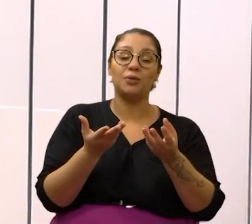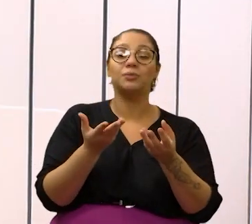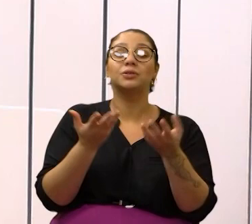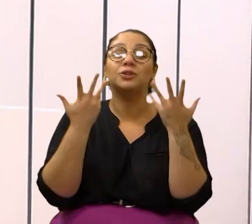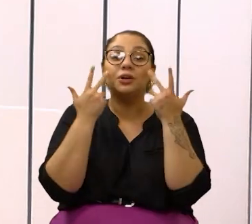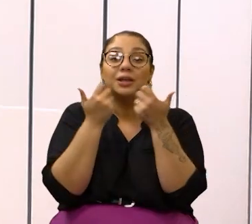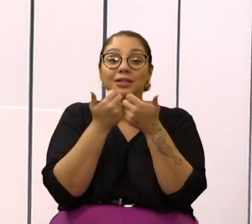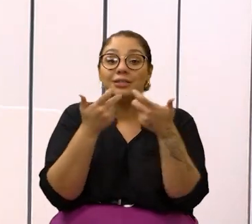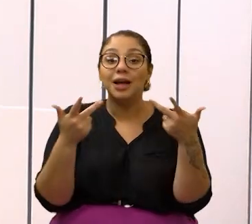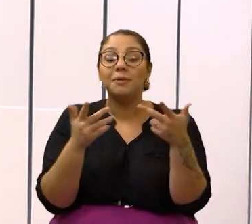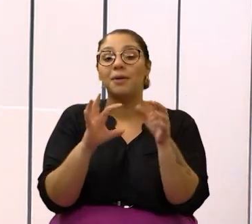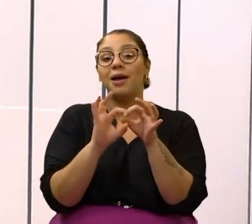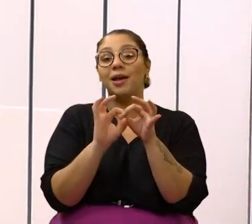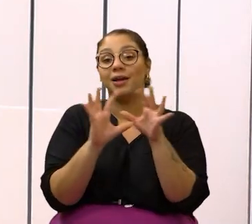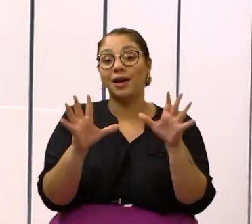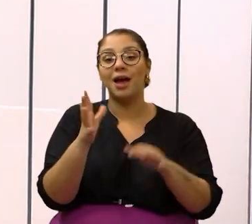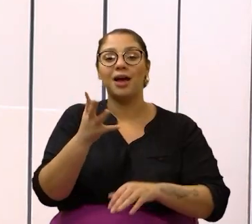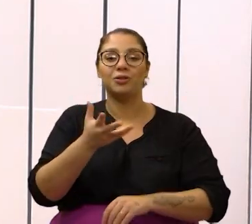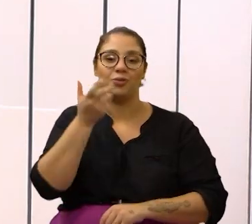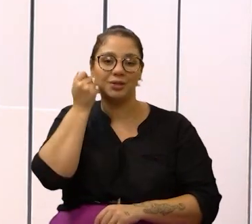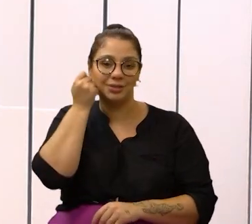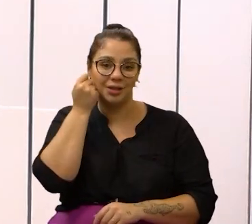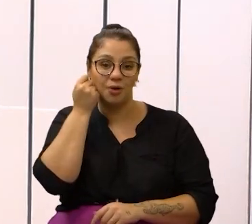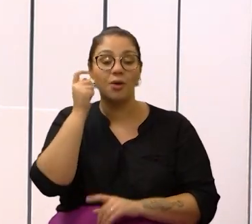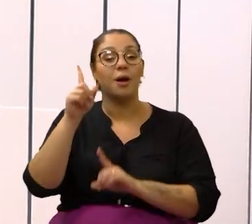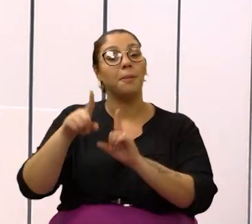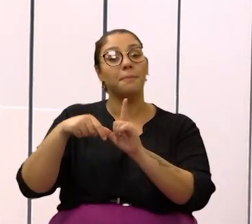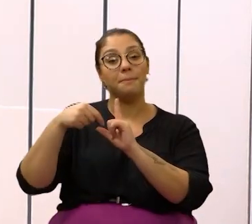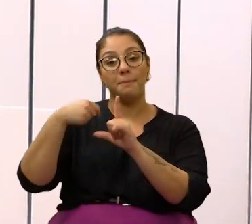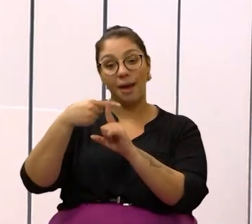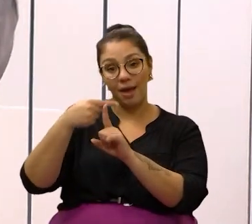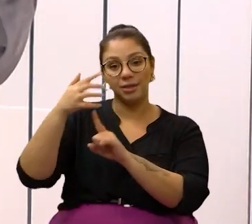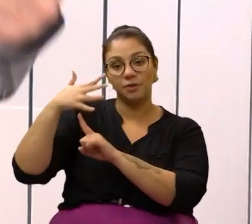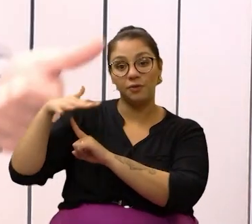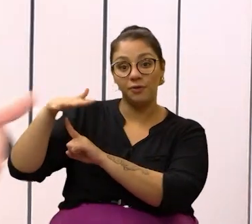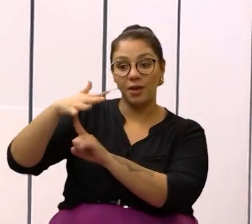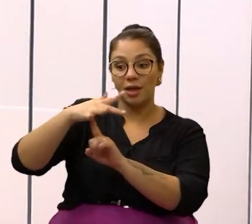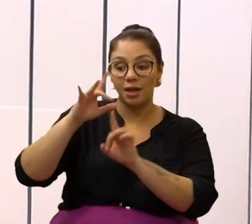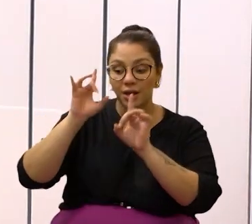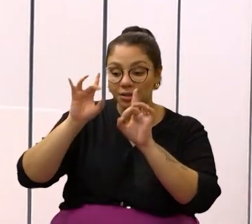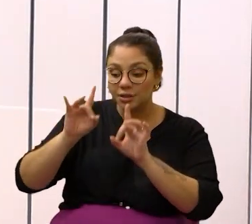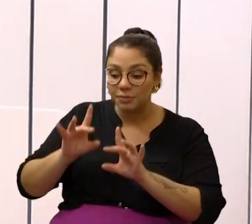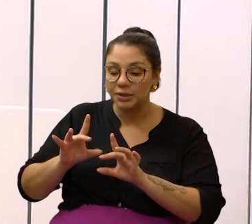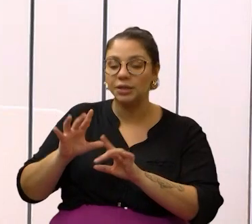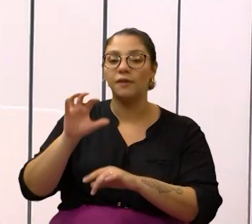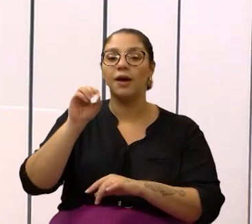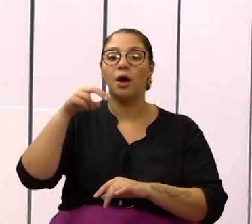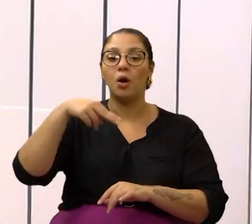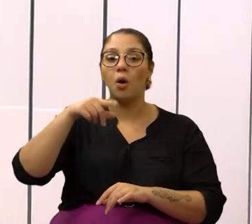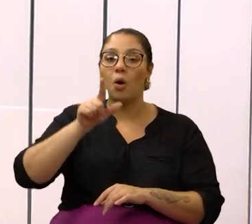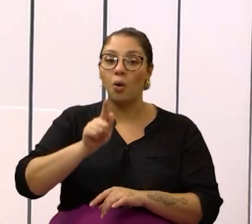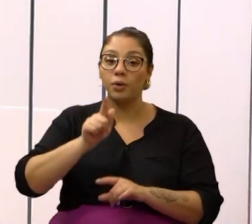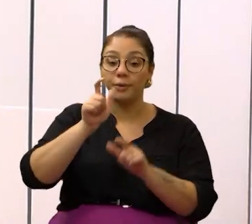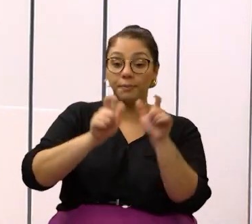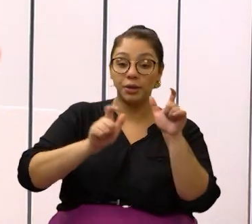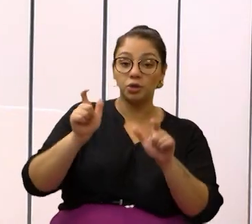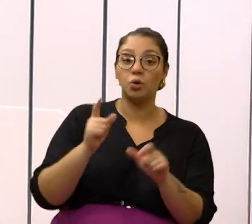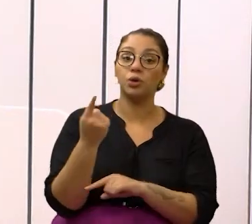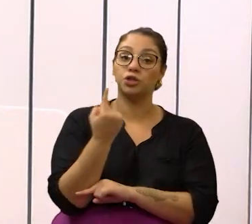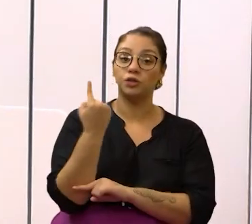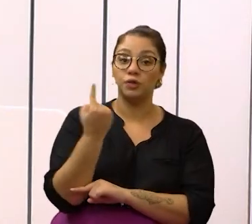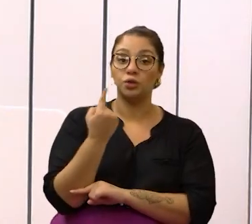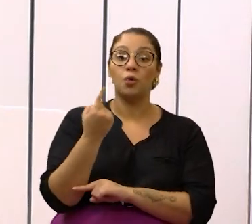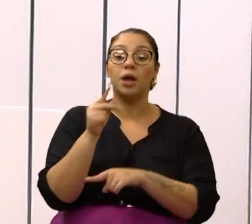de animaizinhos disponíveis para adoção, junto a feiras específicas, ONGs, protetores